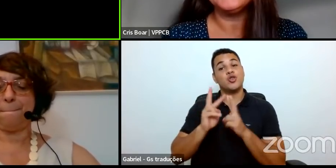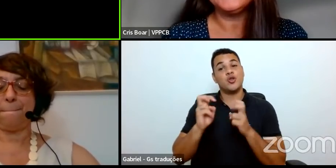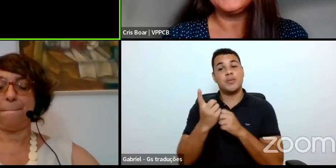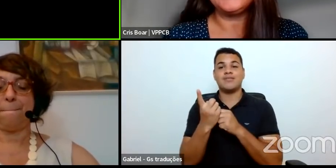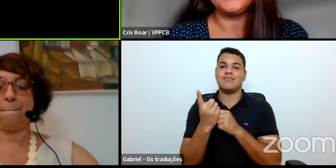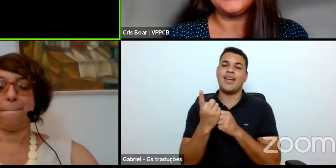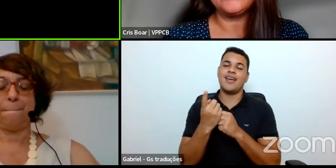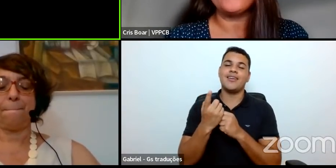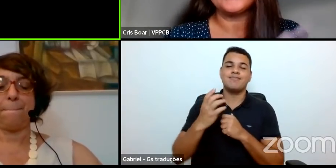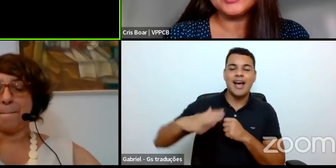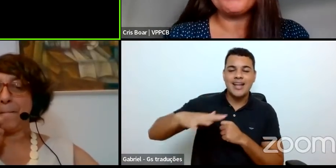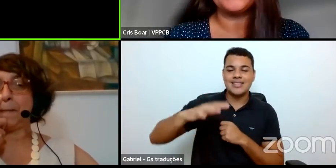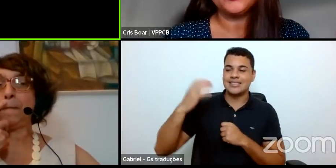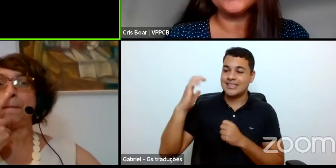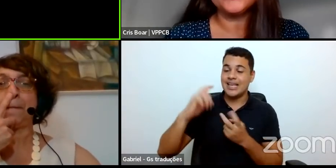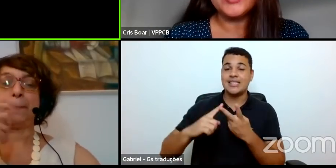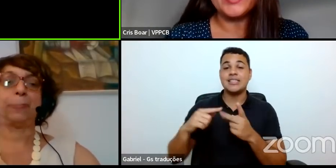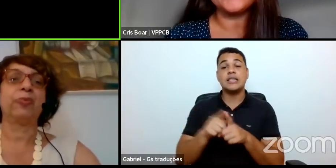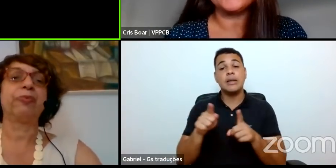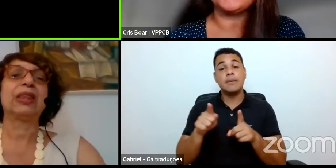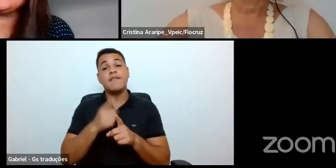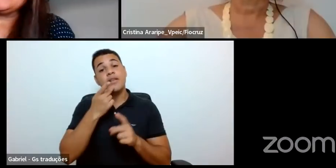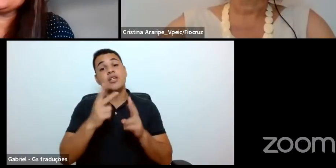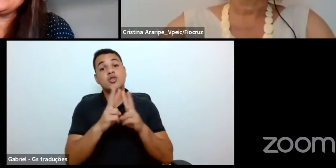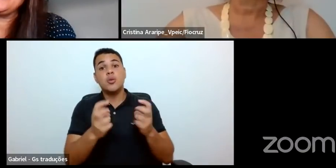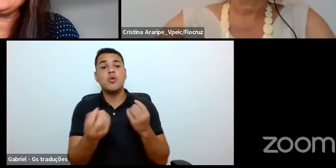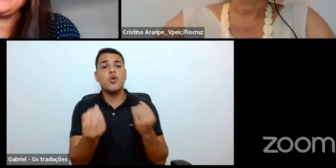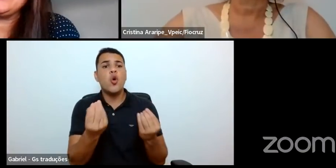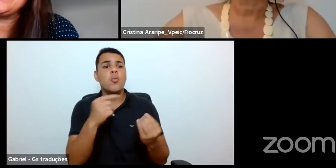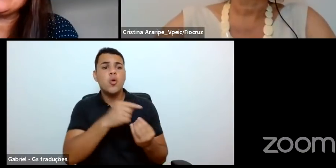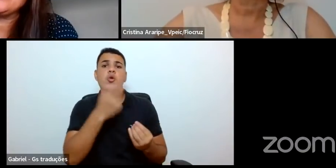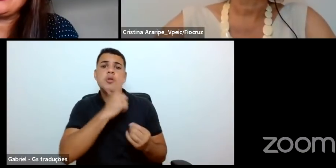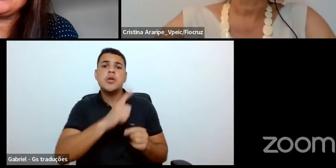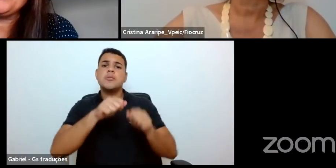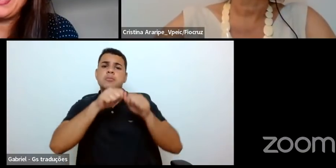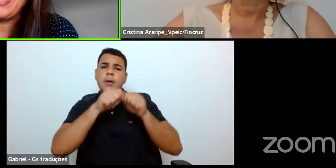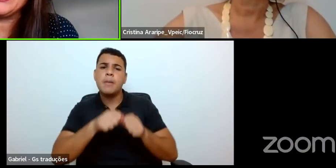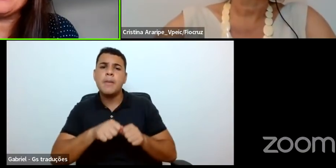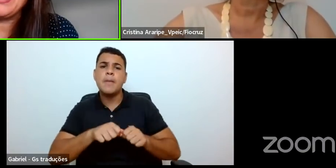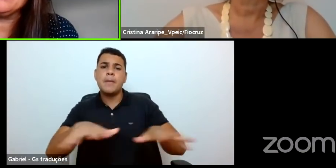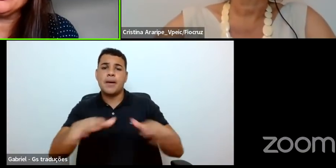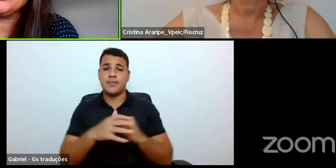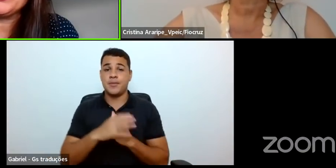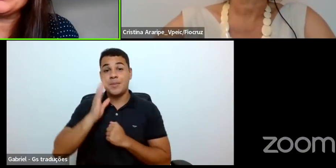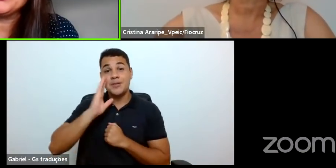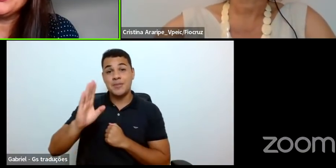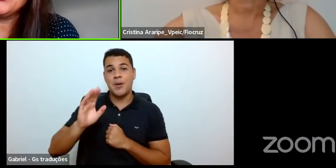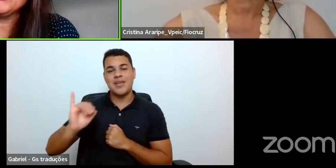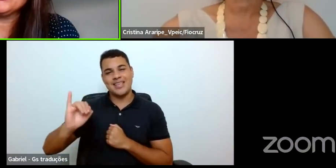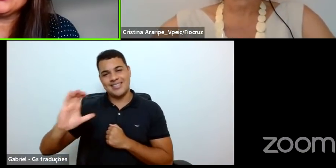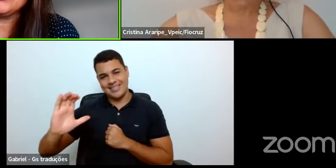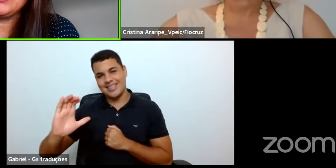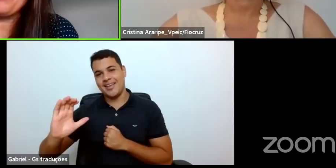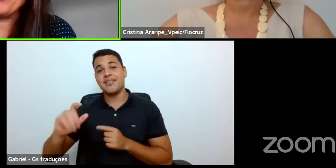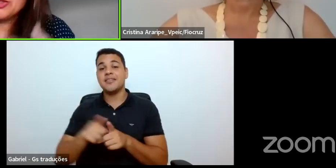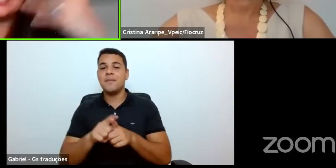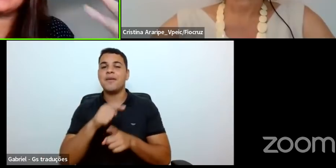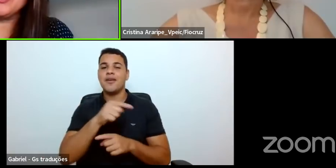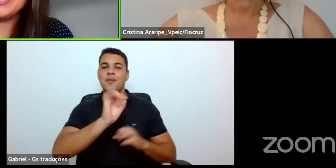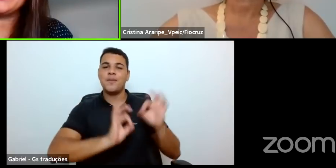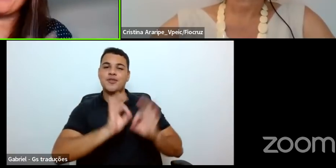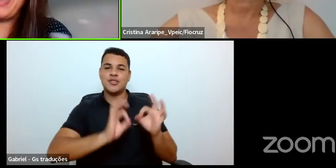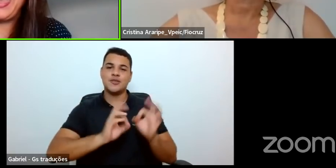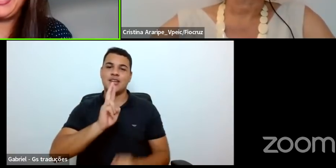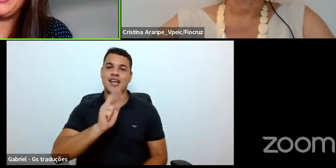ciência e o alcance para todos, né, a gente nesse início da Iniciação Científica que a RAIC marca muito isso com toda a